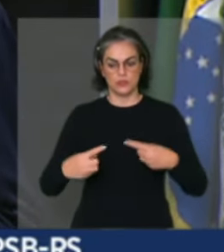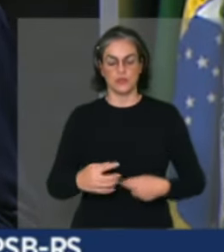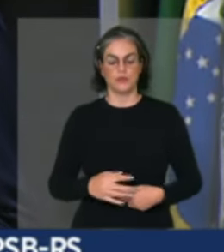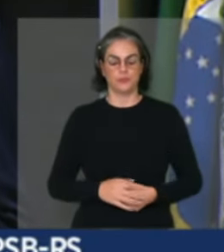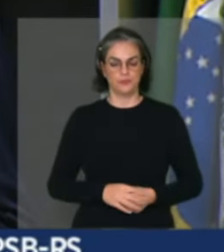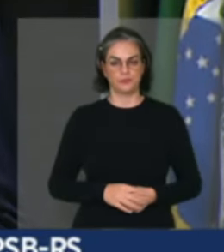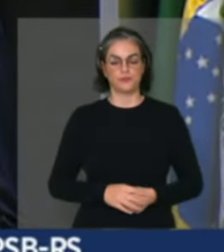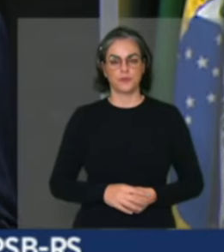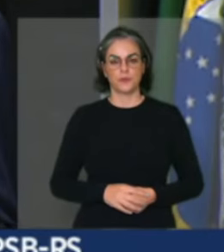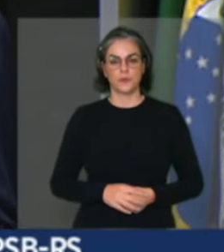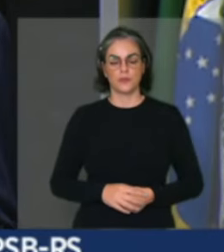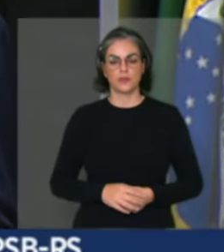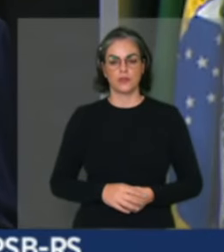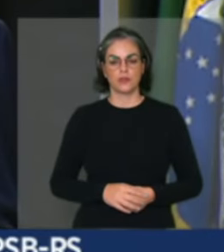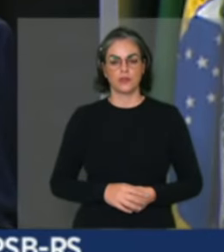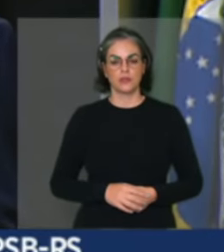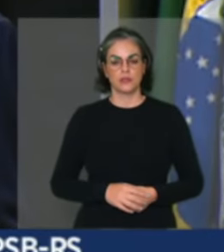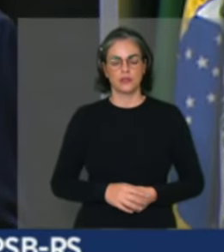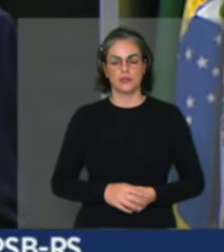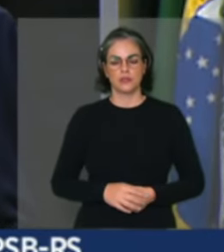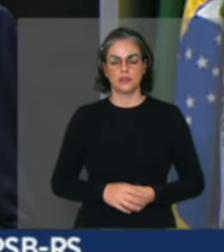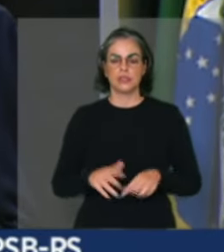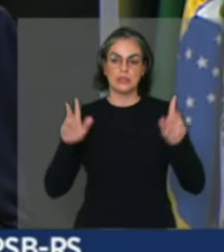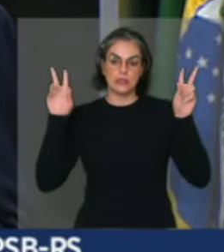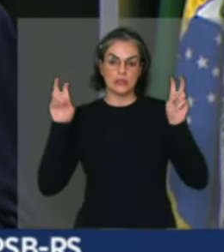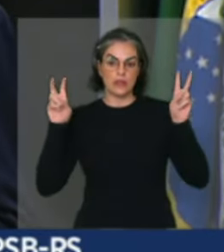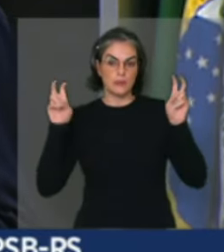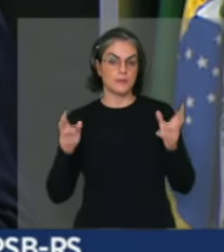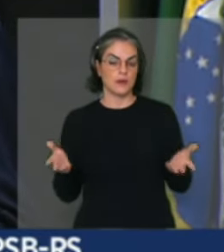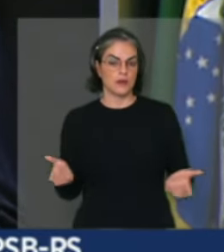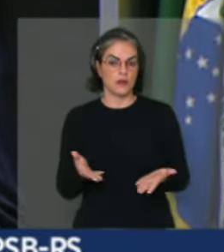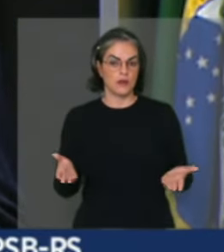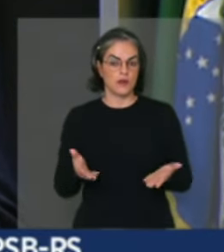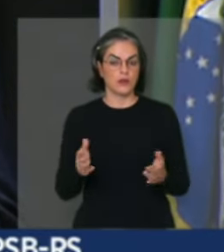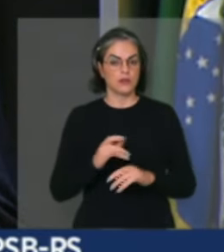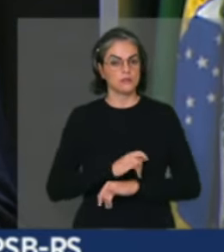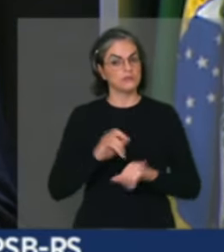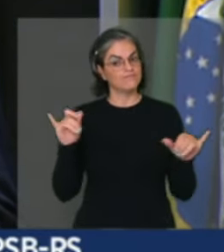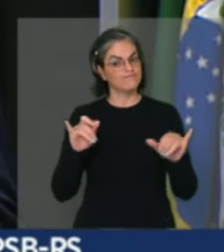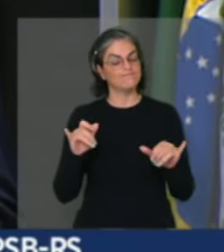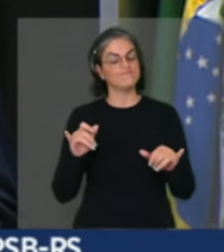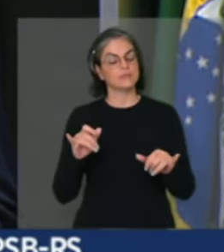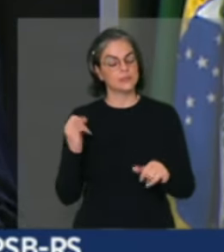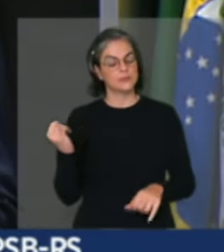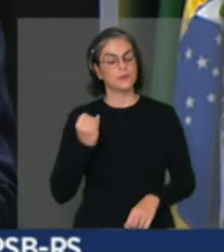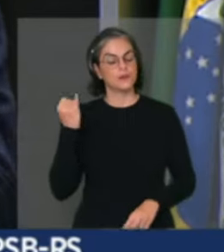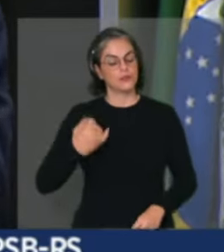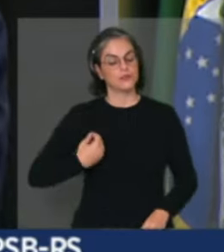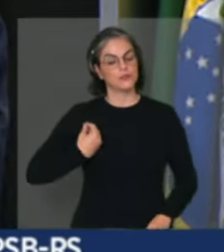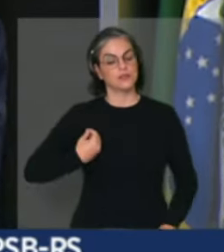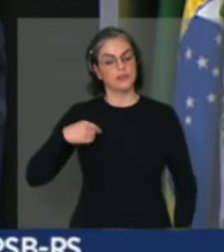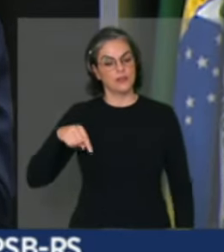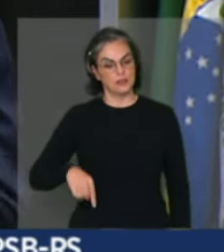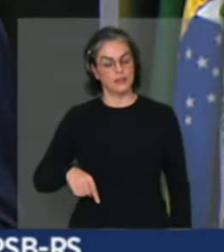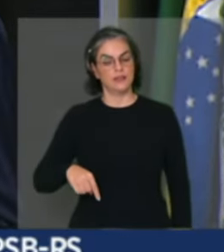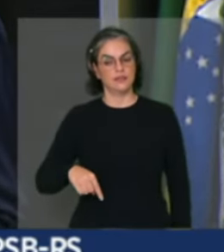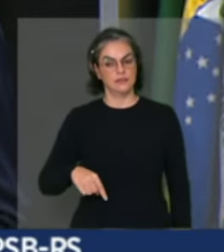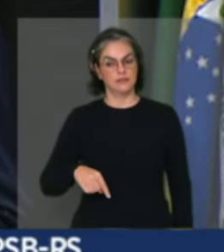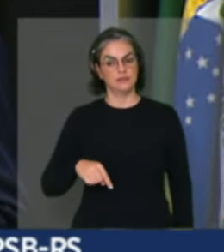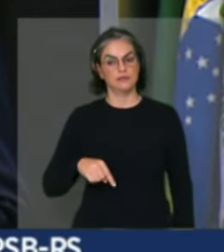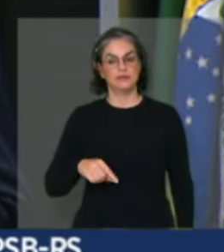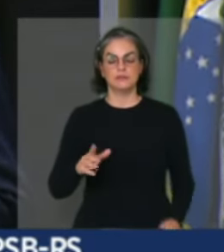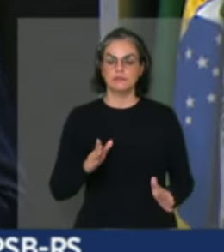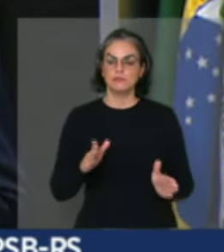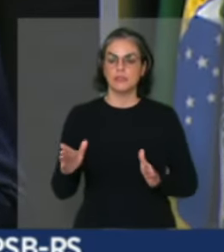nessa breve introdução desse tema, dizer da alegria de estarmos aqui, reverenciando a década da agricultura